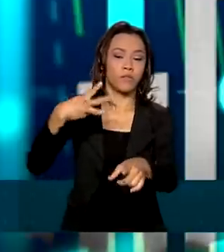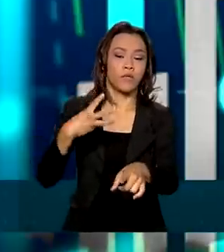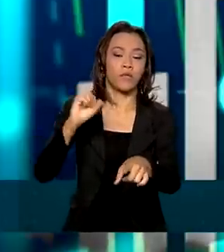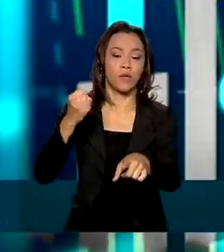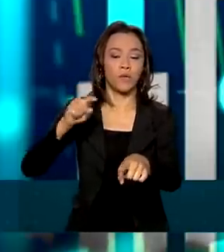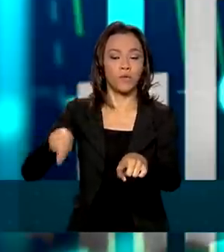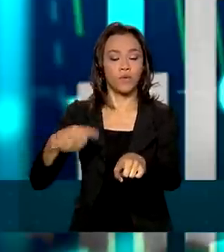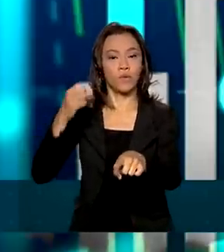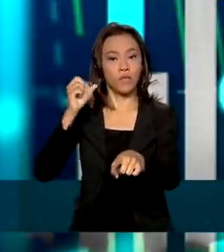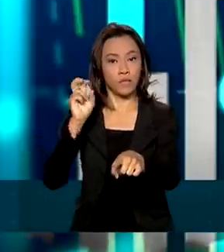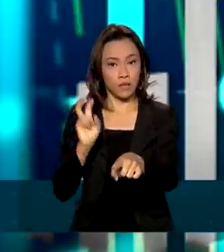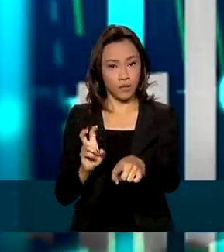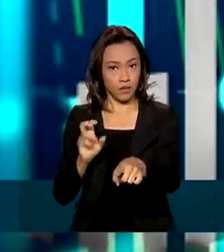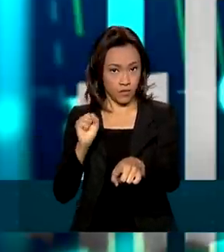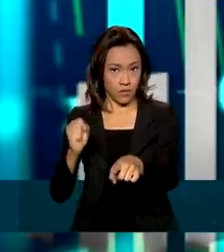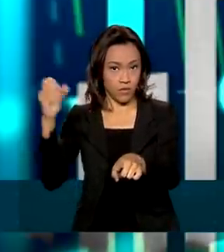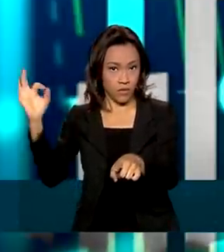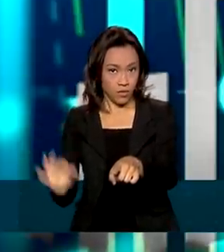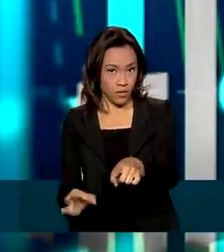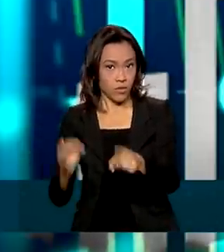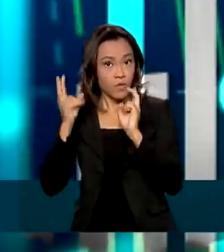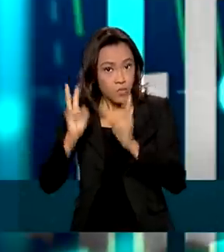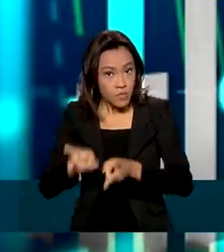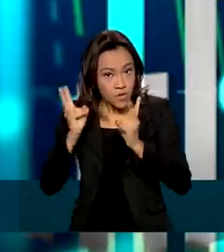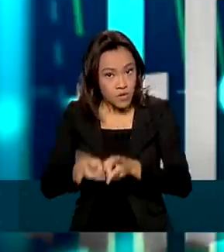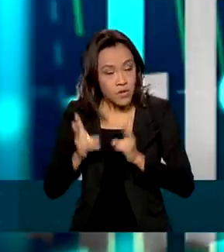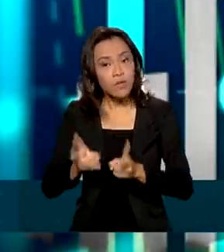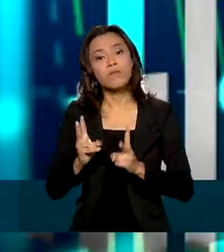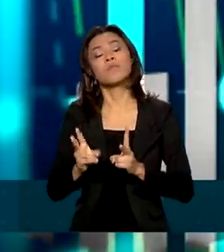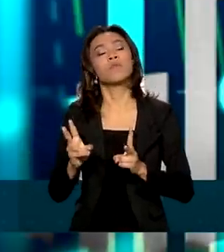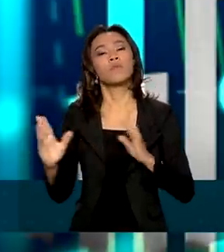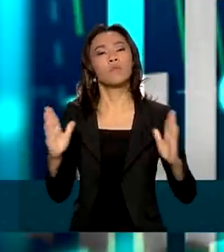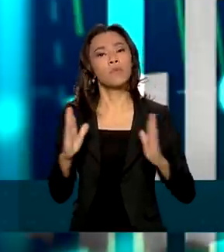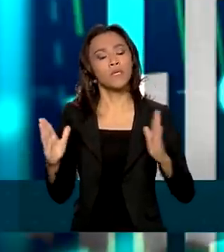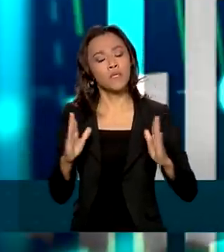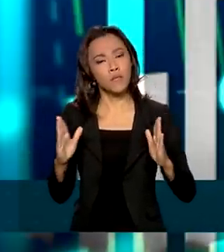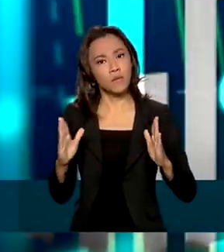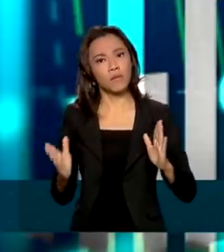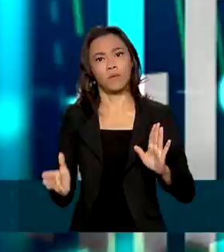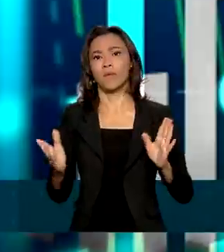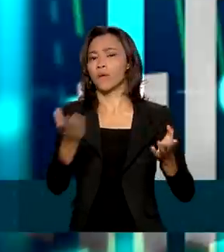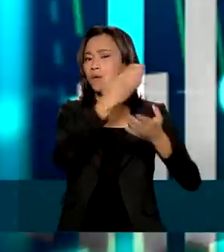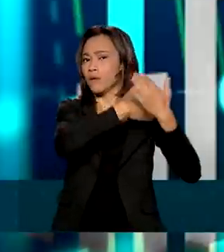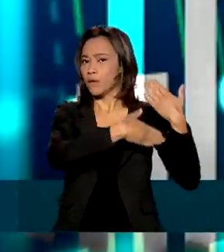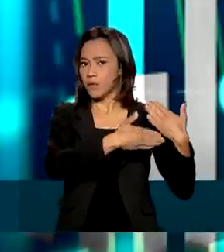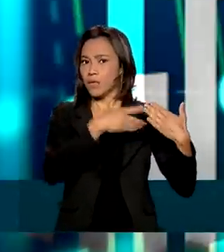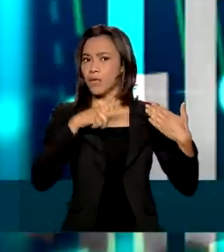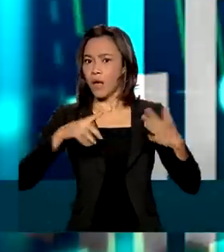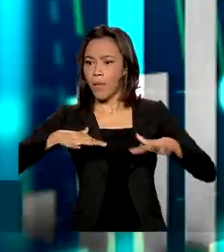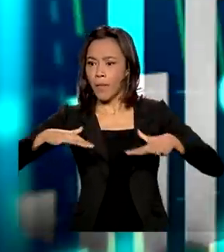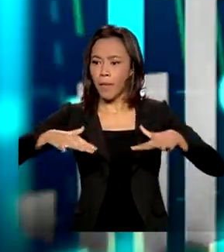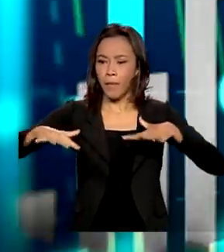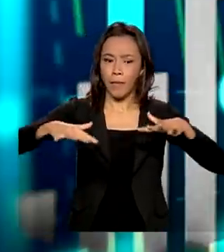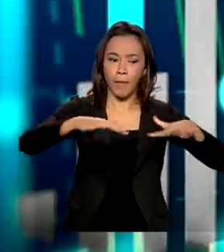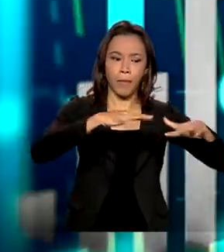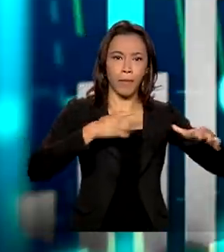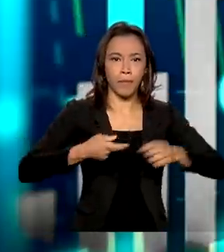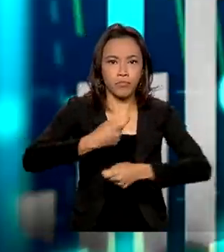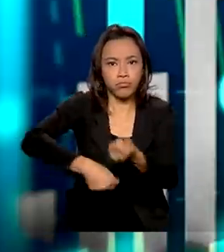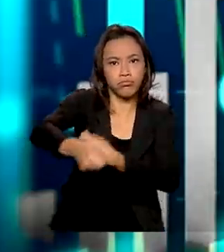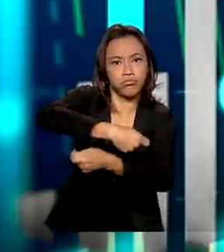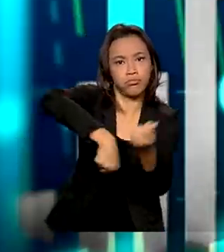% do mesmo resultado no período anterior. Ou seja, o comércio exterior brasileiro está mais dinâmico e a balança comercial